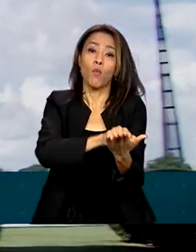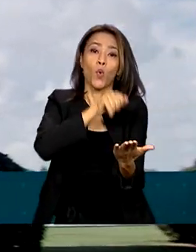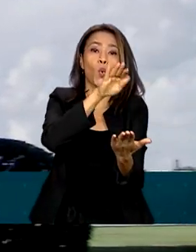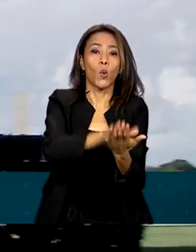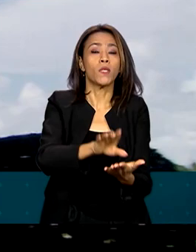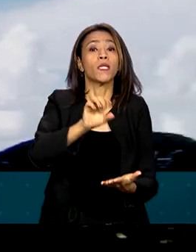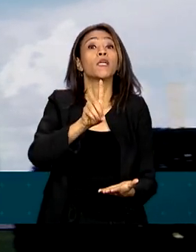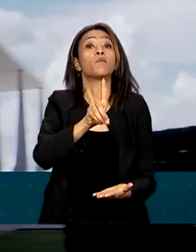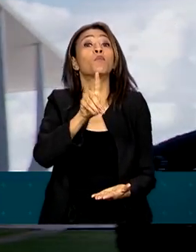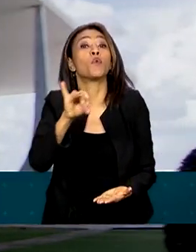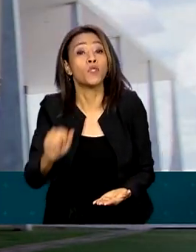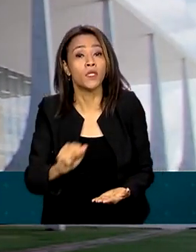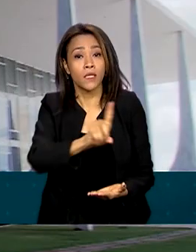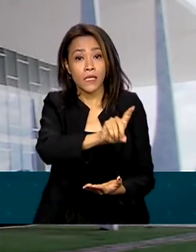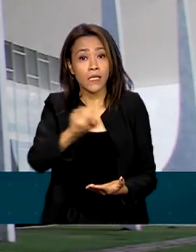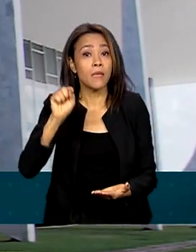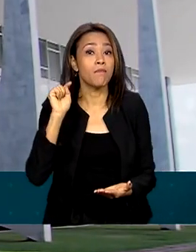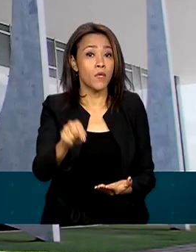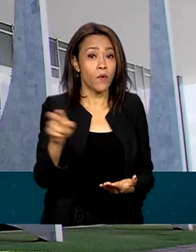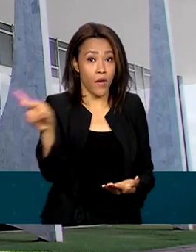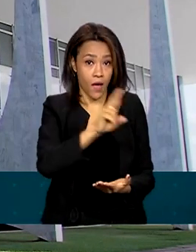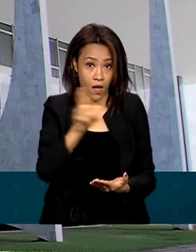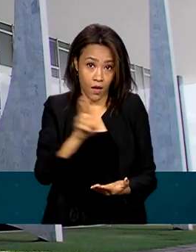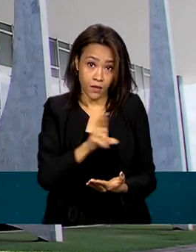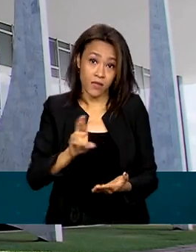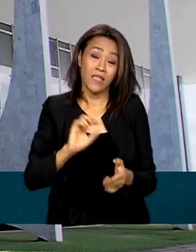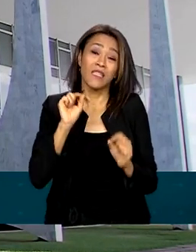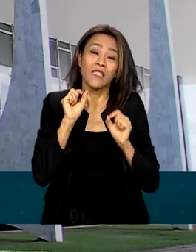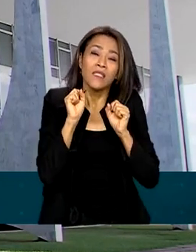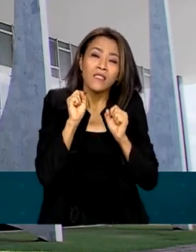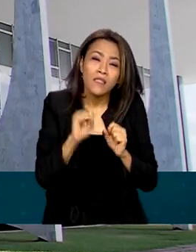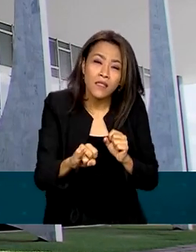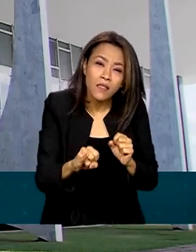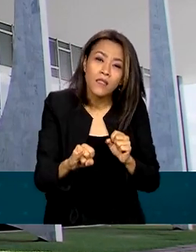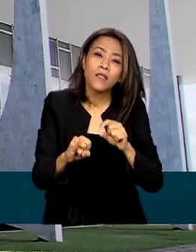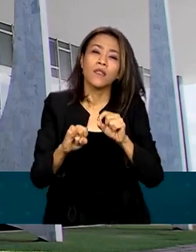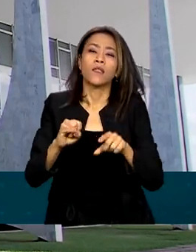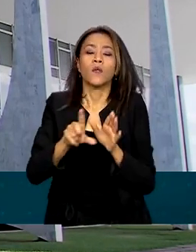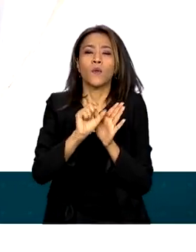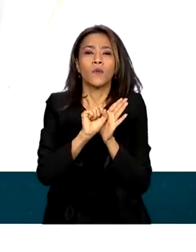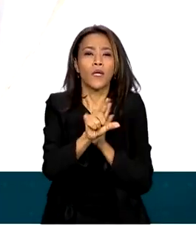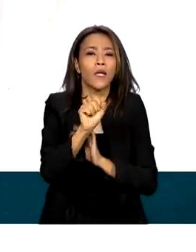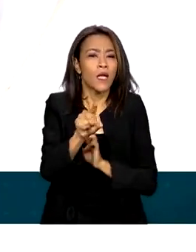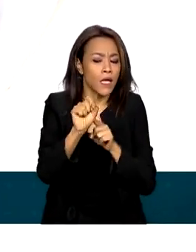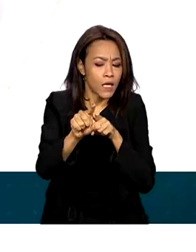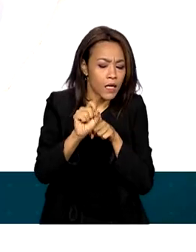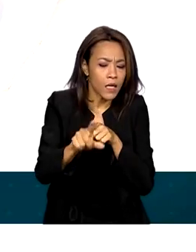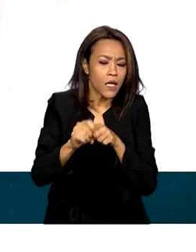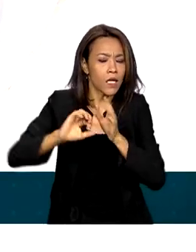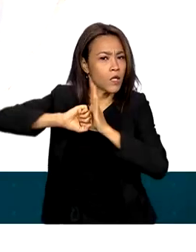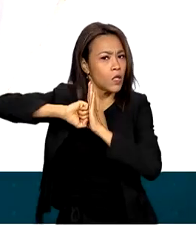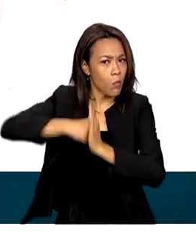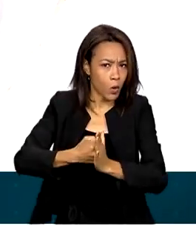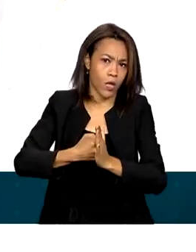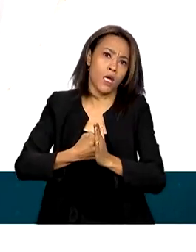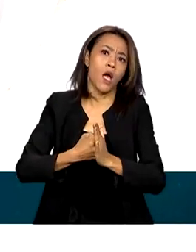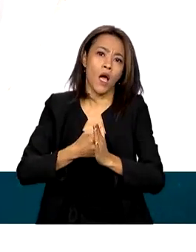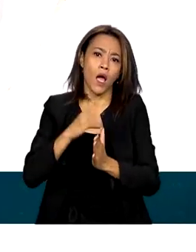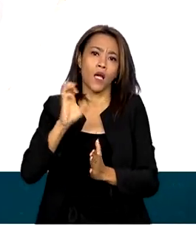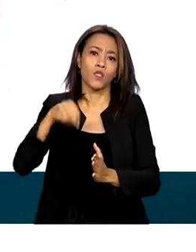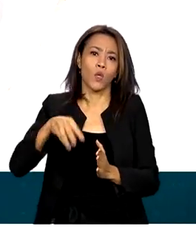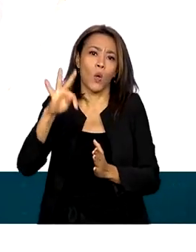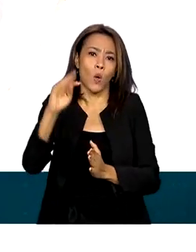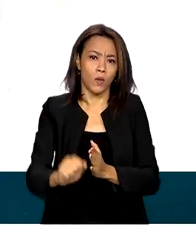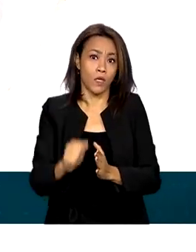R$ 100 mil, caso o Telegram não realize no prazo de duas horas o bloqueio das contas e dos